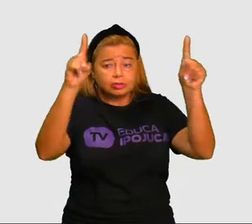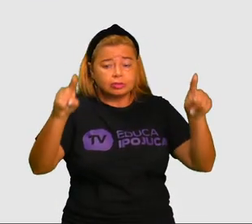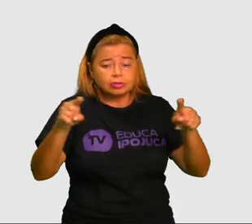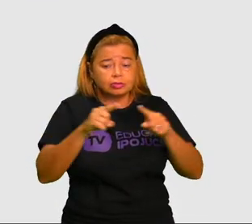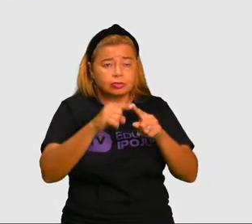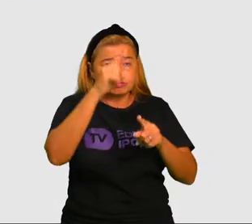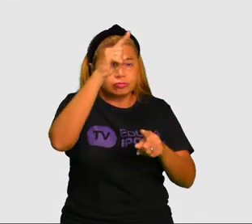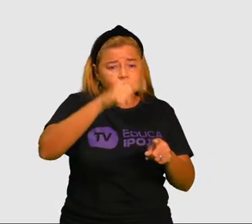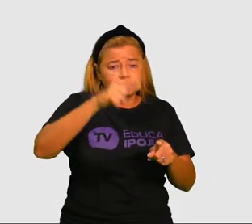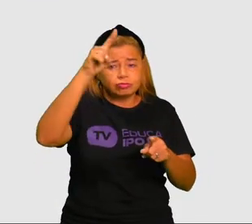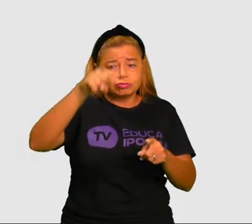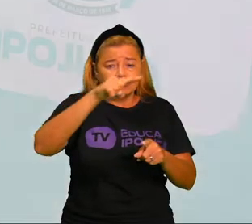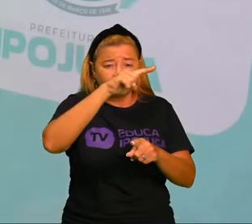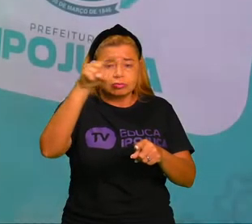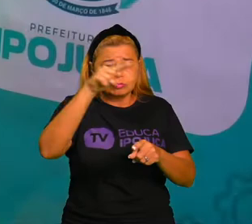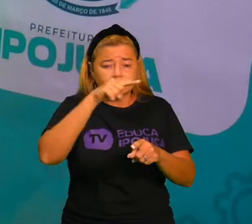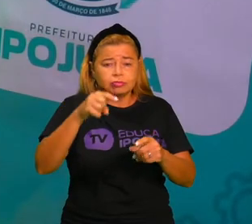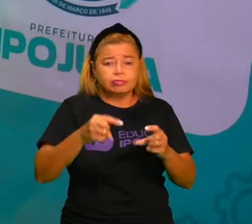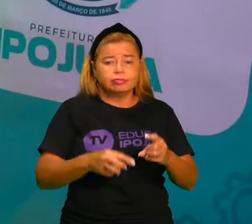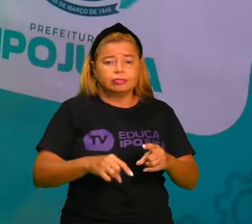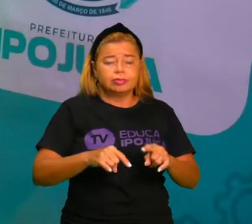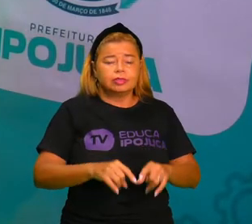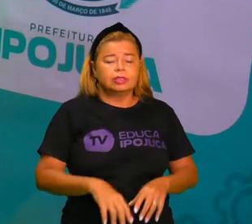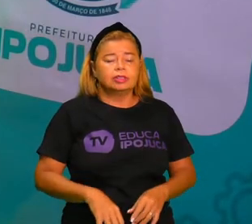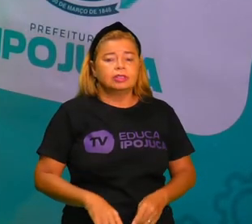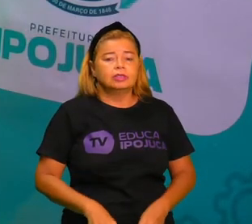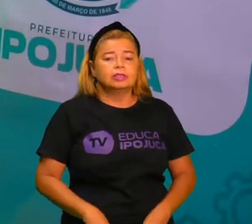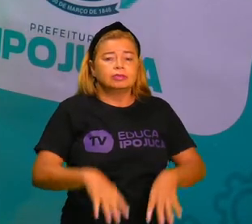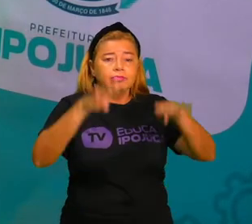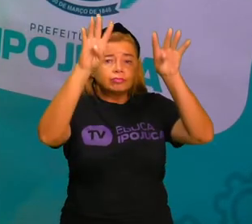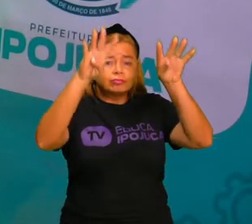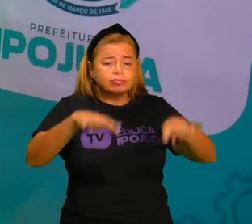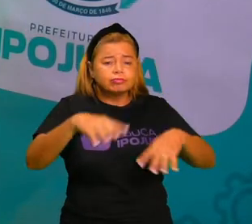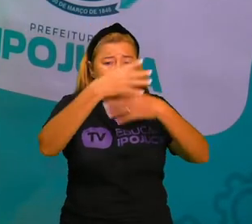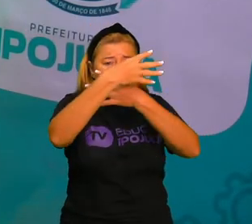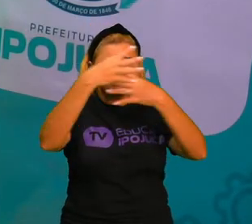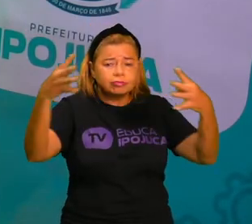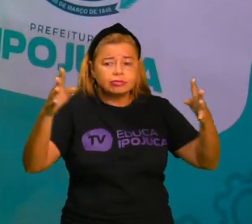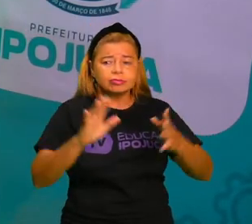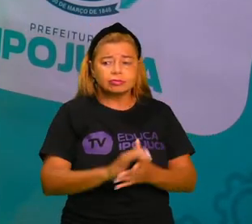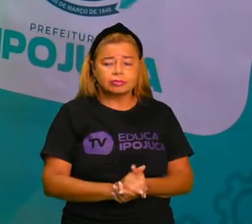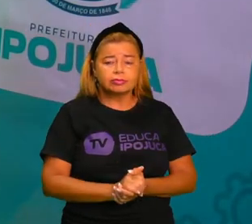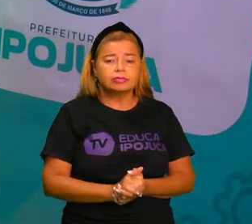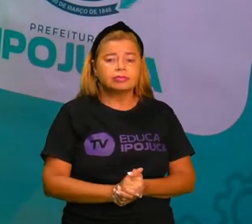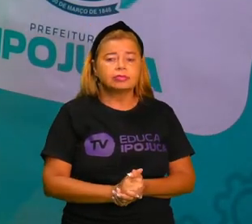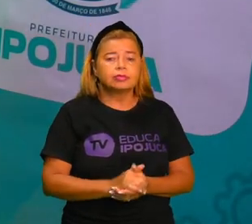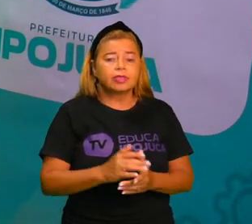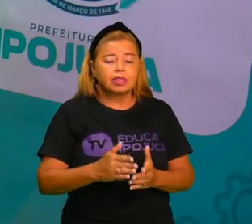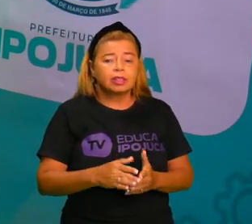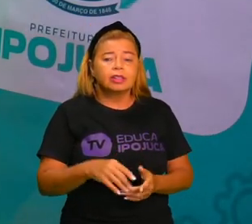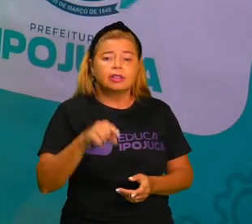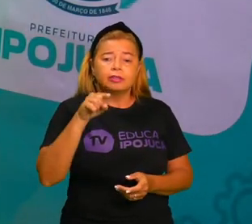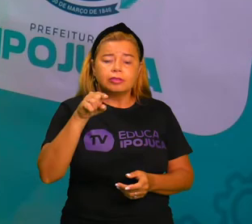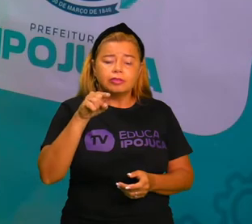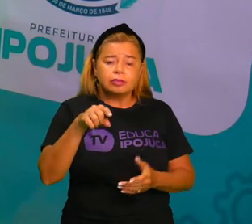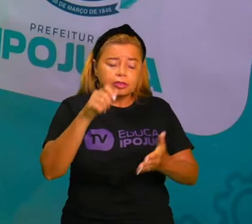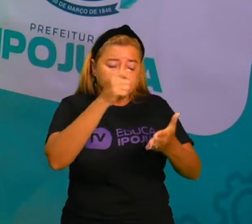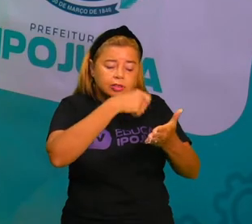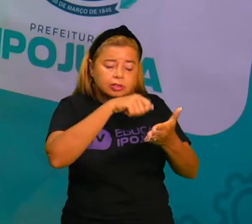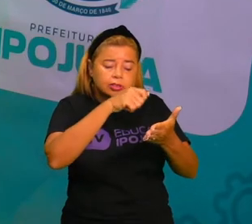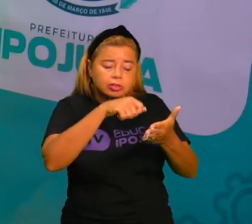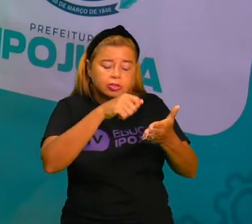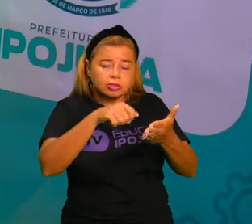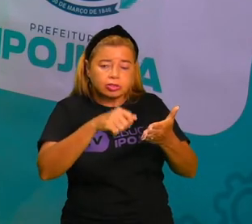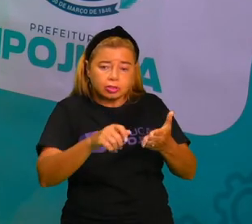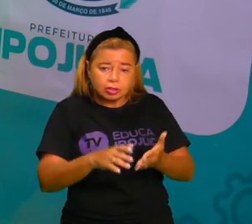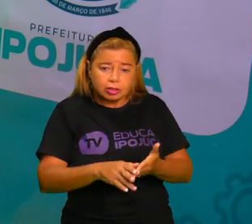Porque, quando você separa ela e que coloca ela lá no cada um do seu quadrado, você compreende melhor